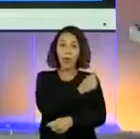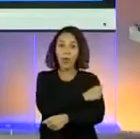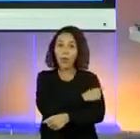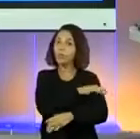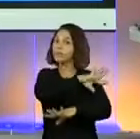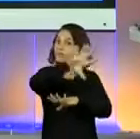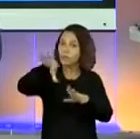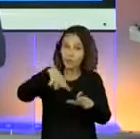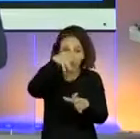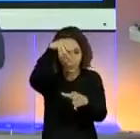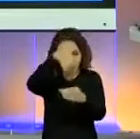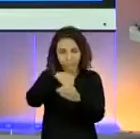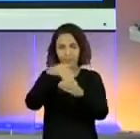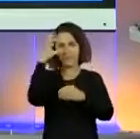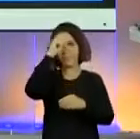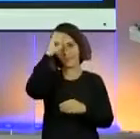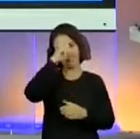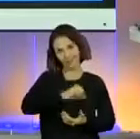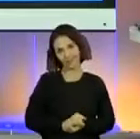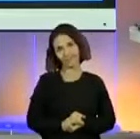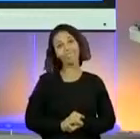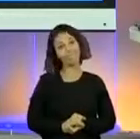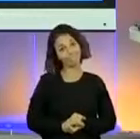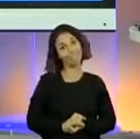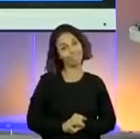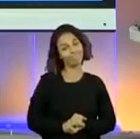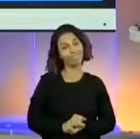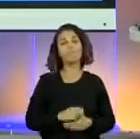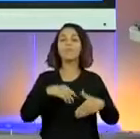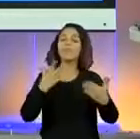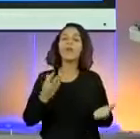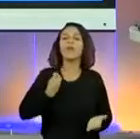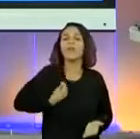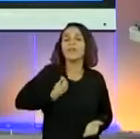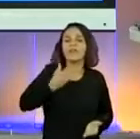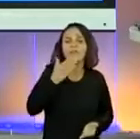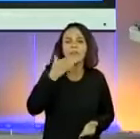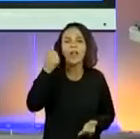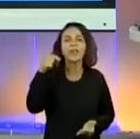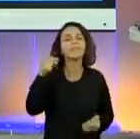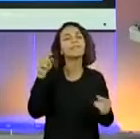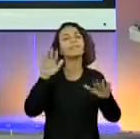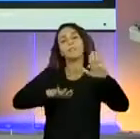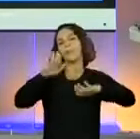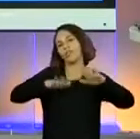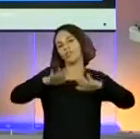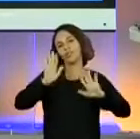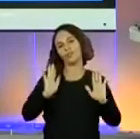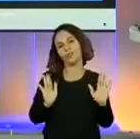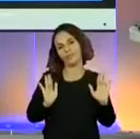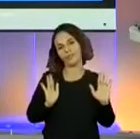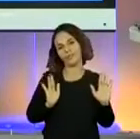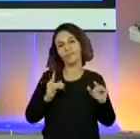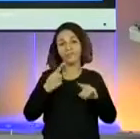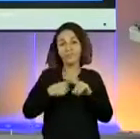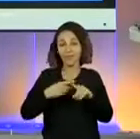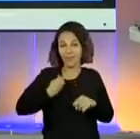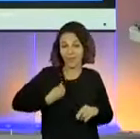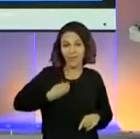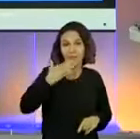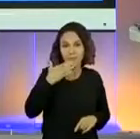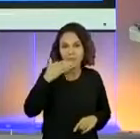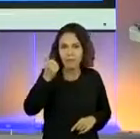Olha só como é interessante. Para ter uma vida melhor, a vida melhor, ela é muito relativa. Não necessariamente a vida melhor